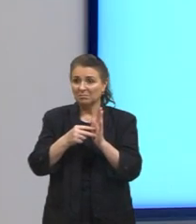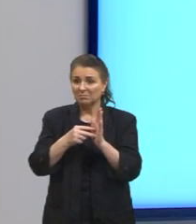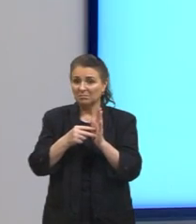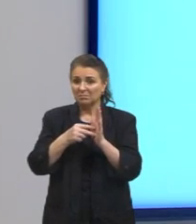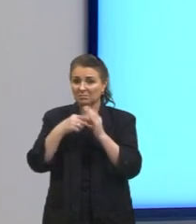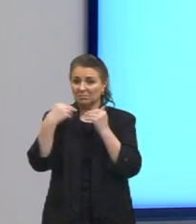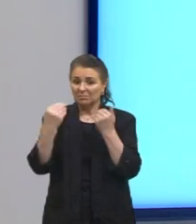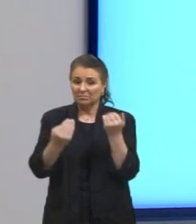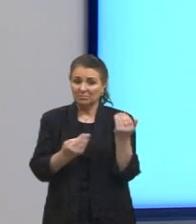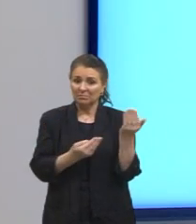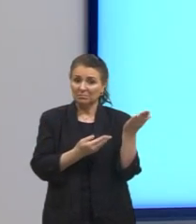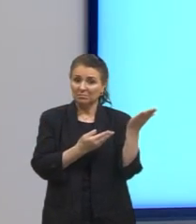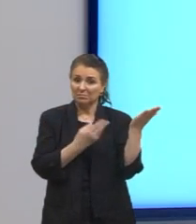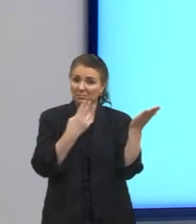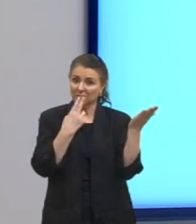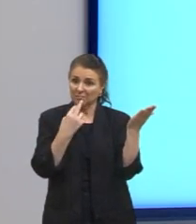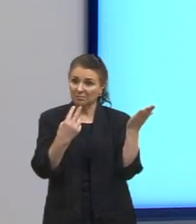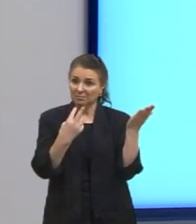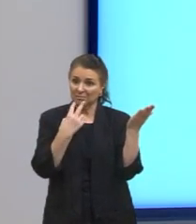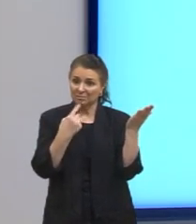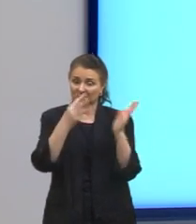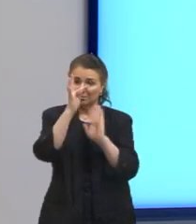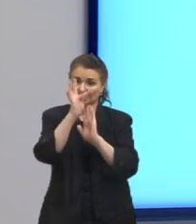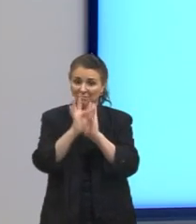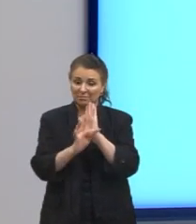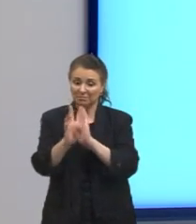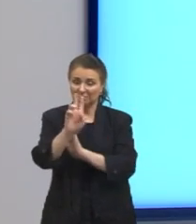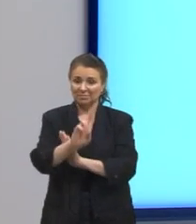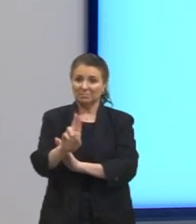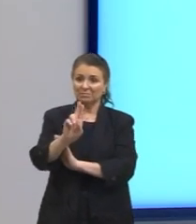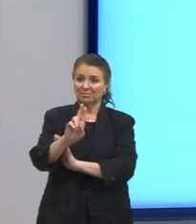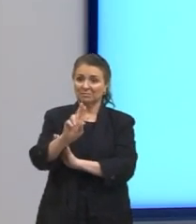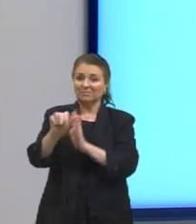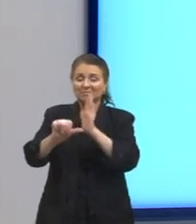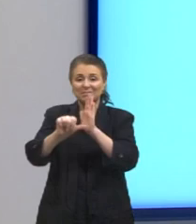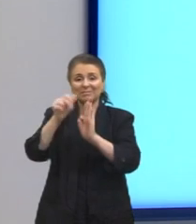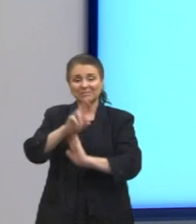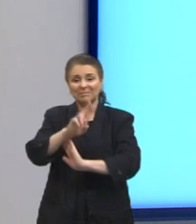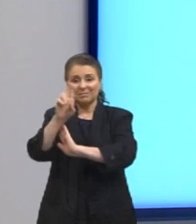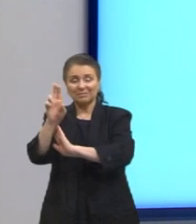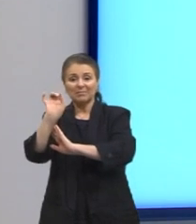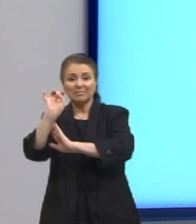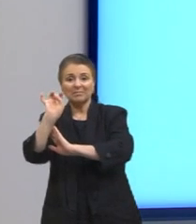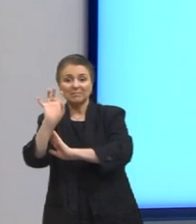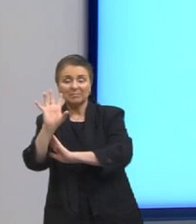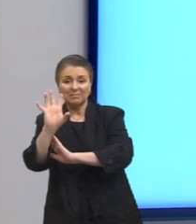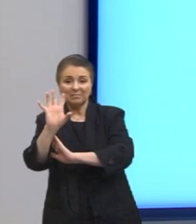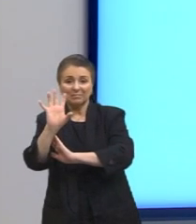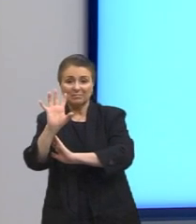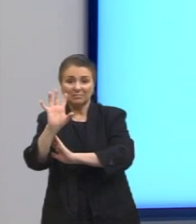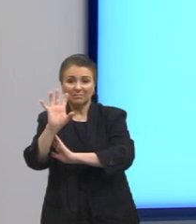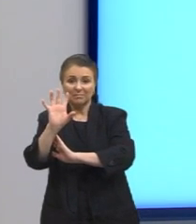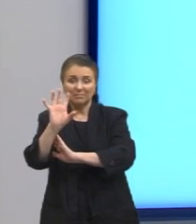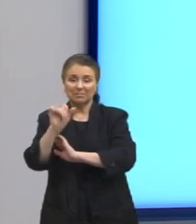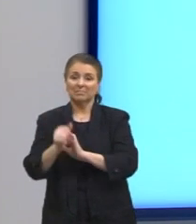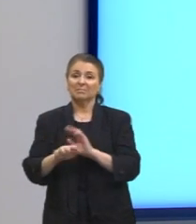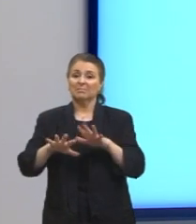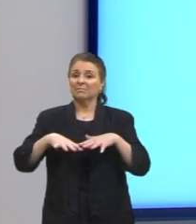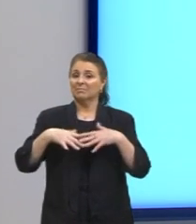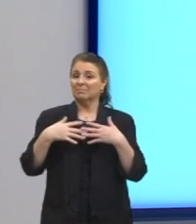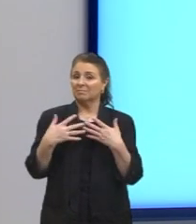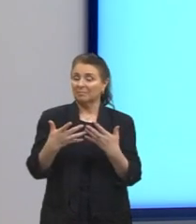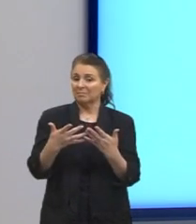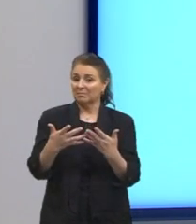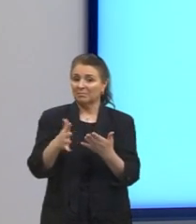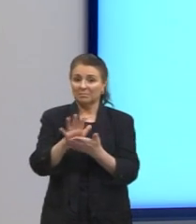Mrs. Eles eram usados como primeiro nome ou simplesmente Girl ou Auntie. Então, quer dizer, não tem